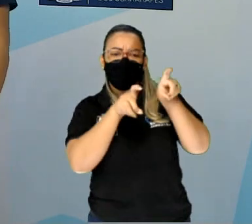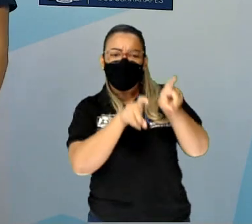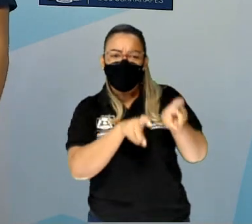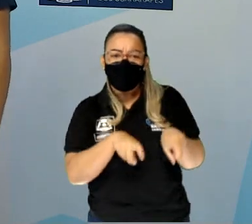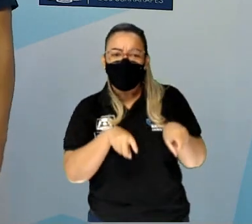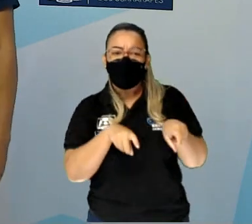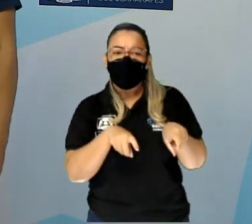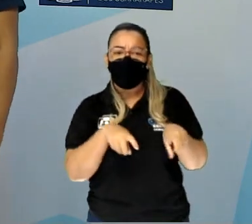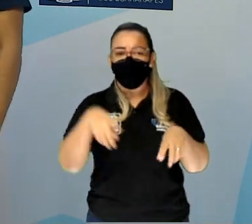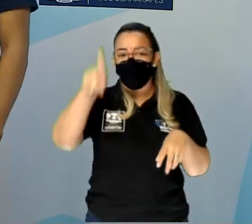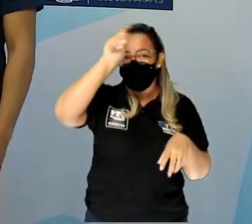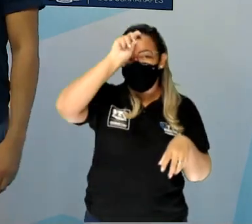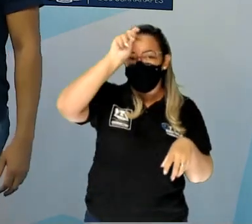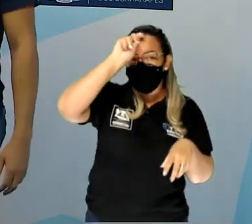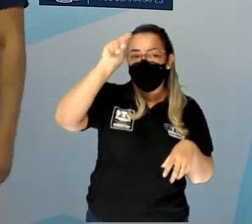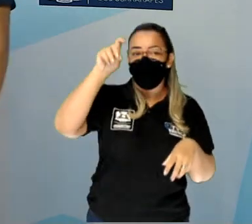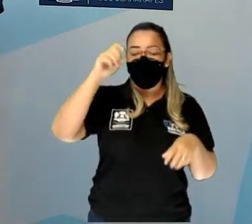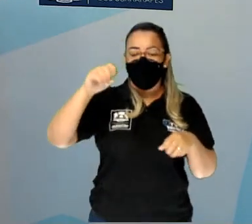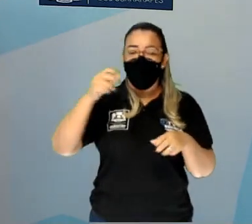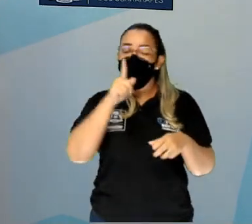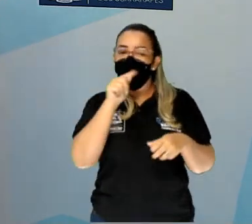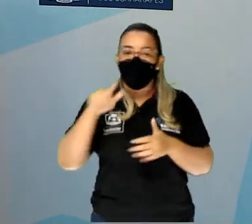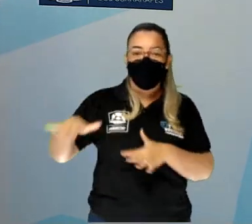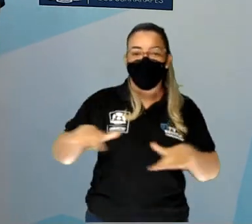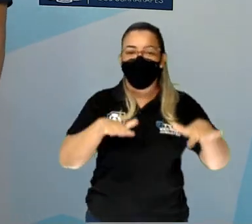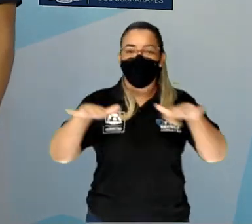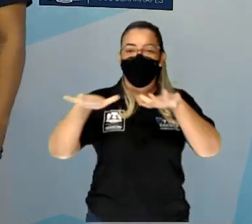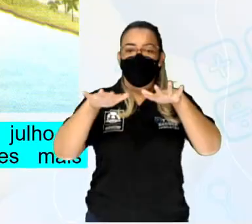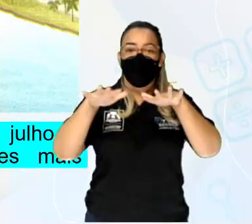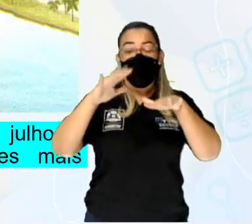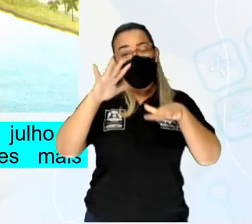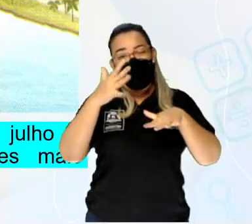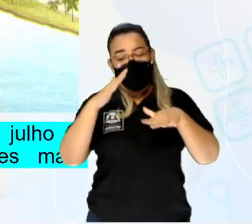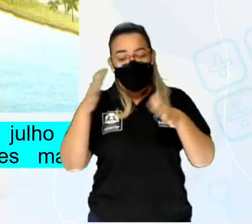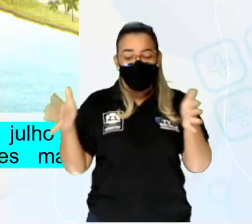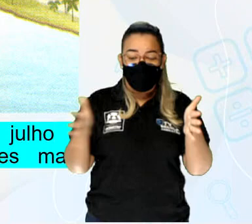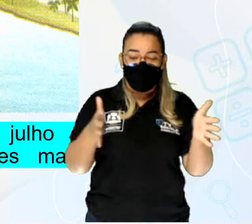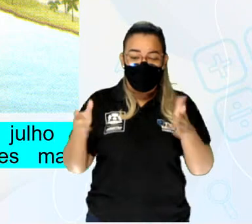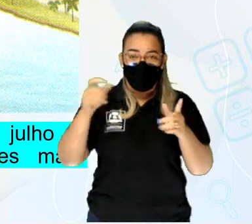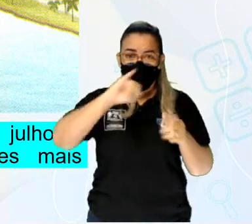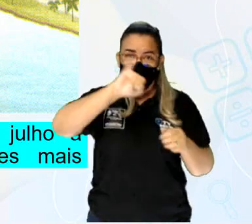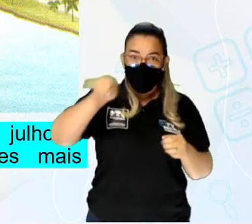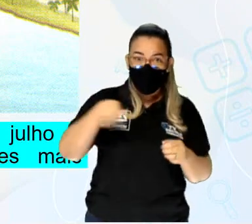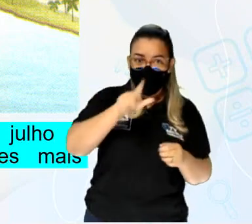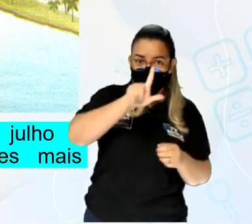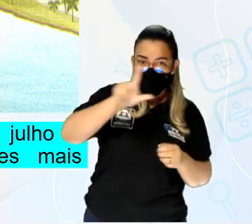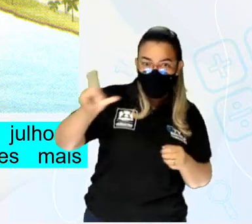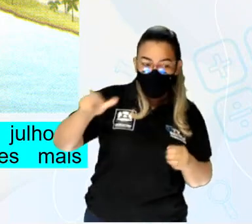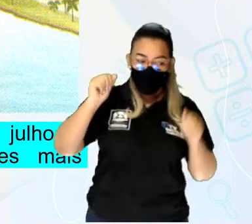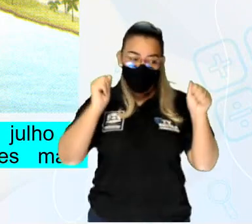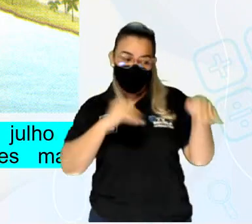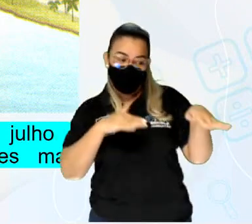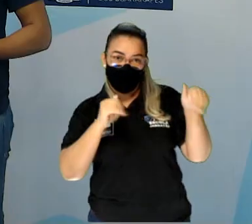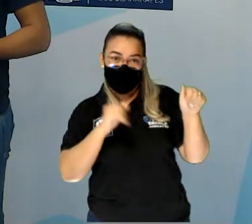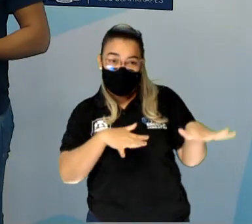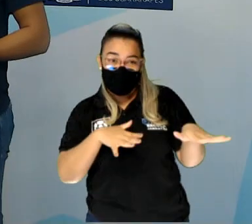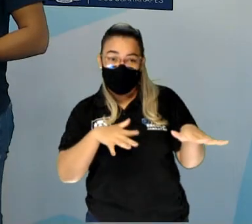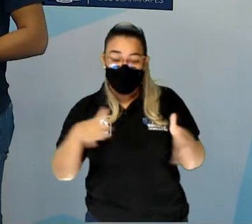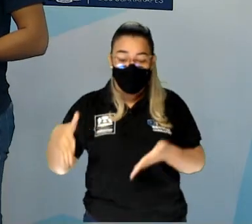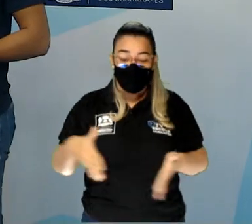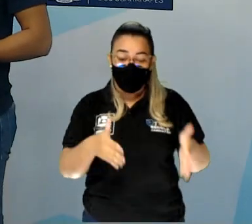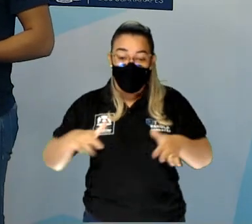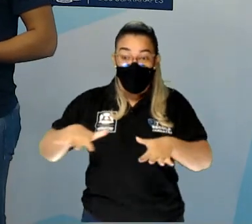No Egito, na época da cheia, que ocorre de julho a setembro, há alagamentos das partes mais baixas do rio Nilo.